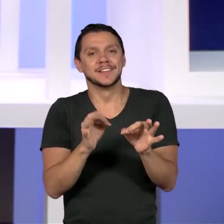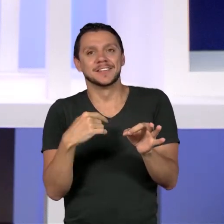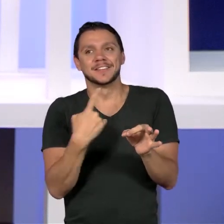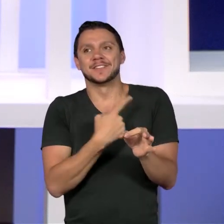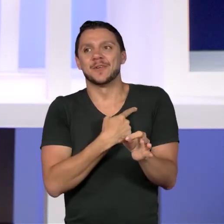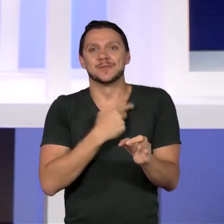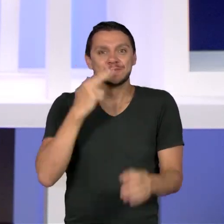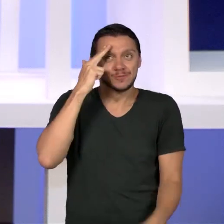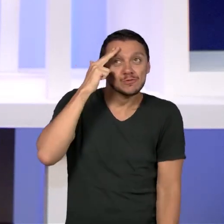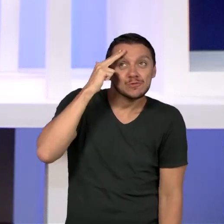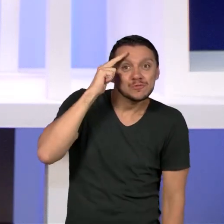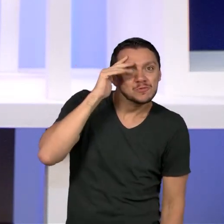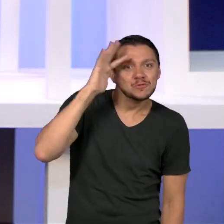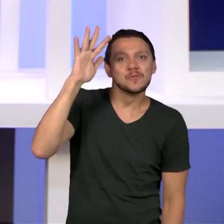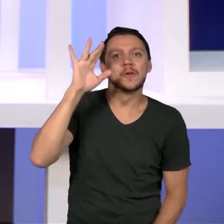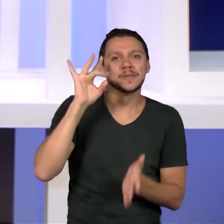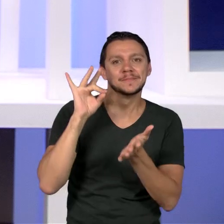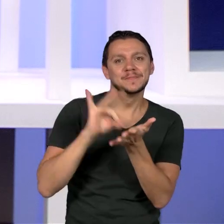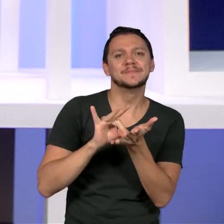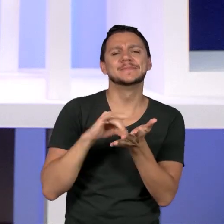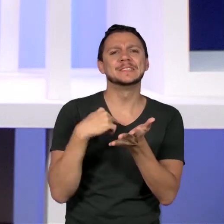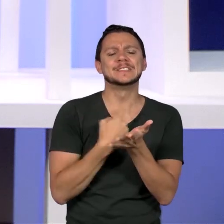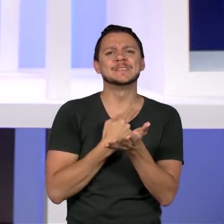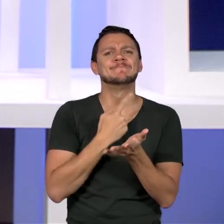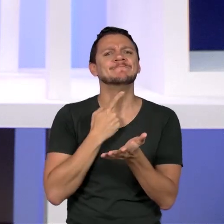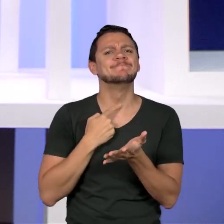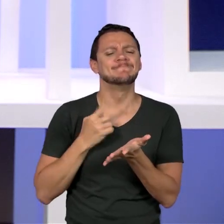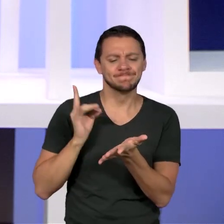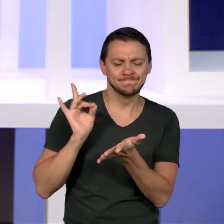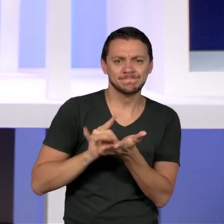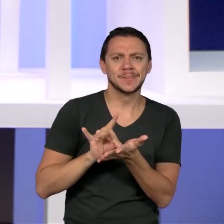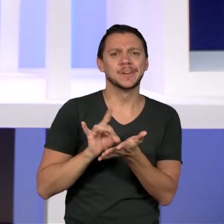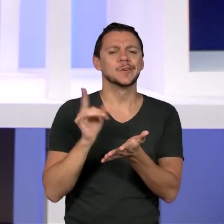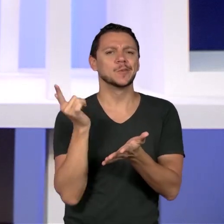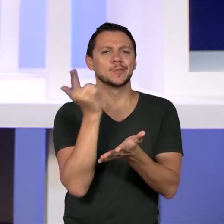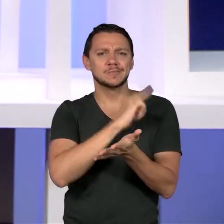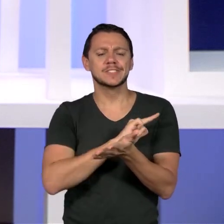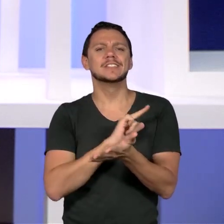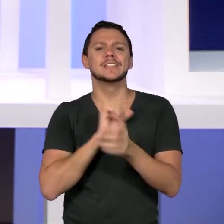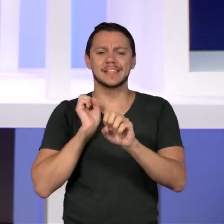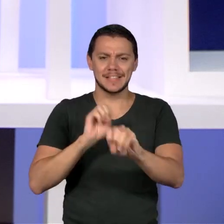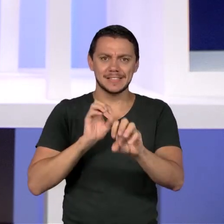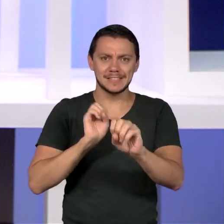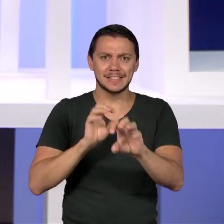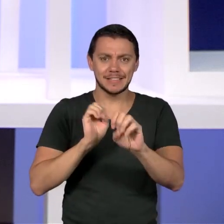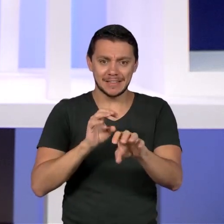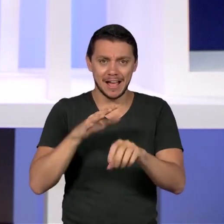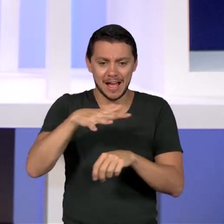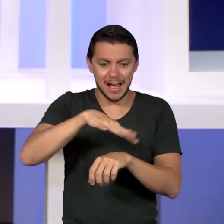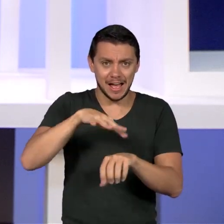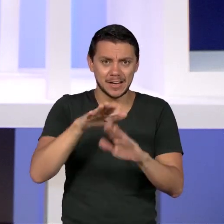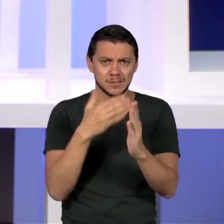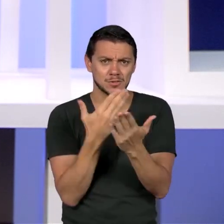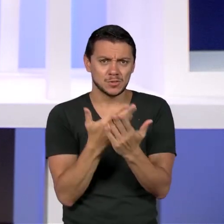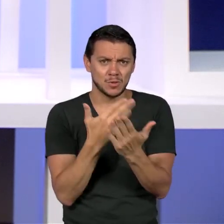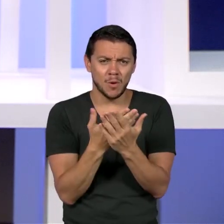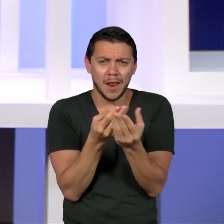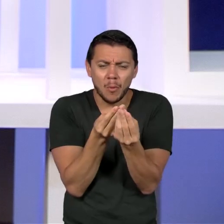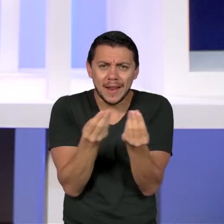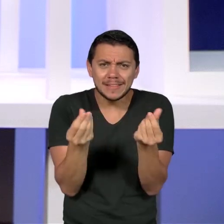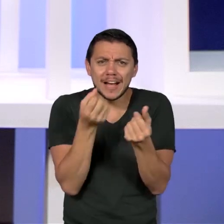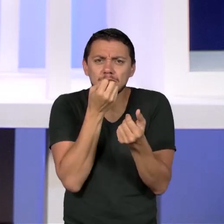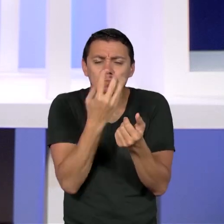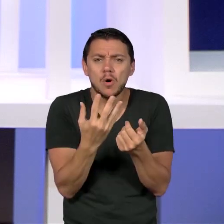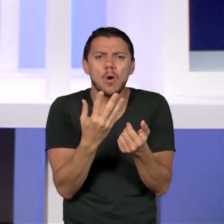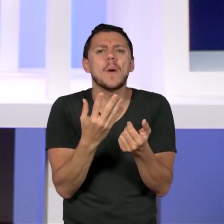sonho, nosso grande desejo é oferecer educação escolar de qualidade para todos, não só para alguns.